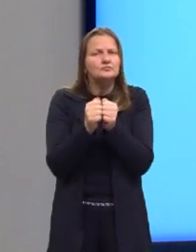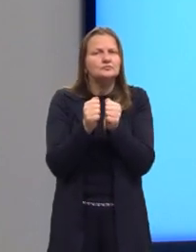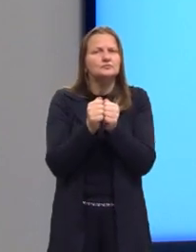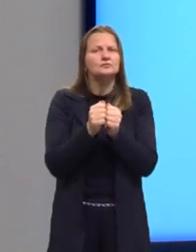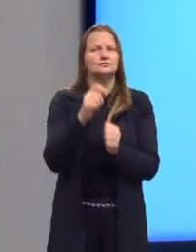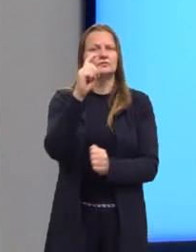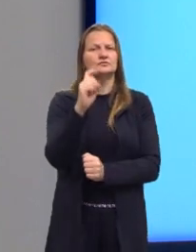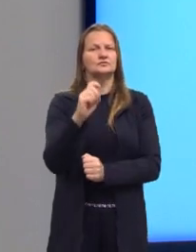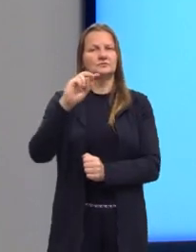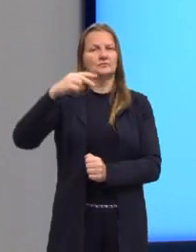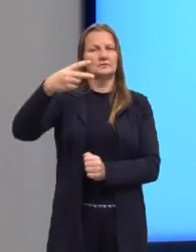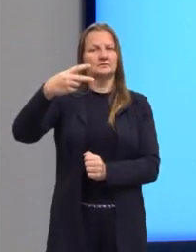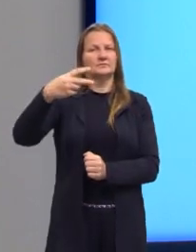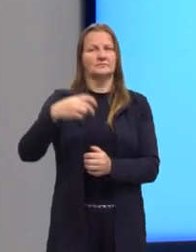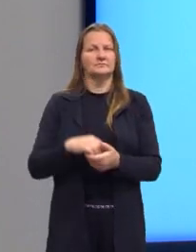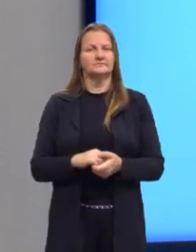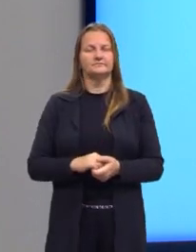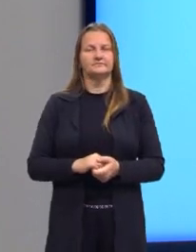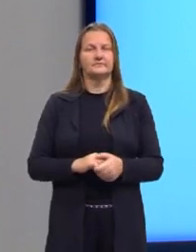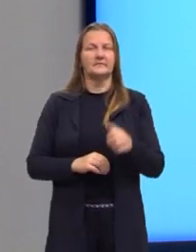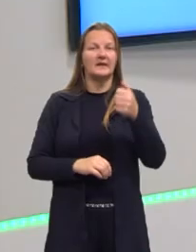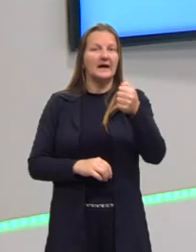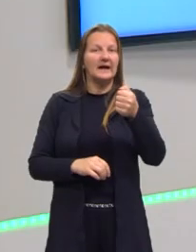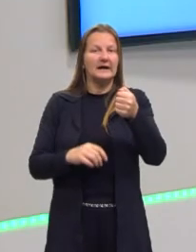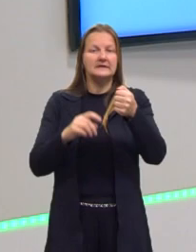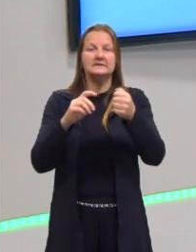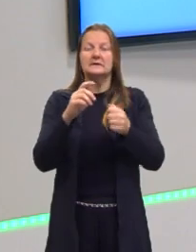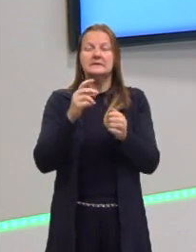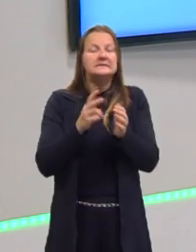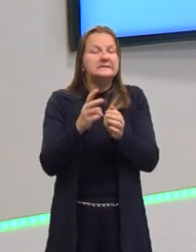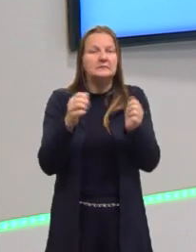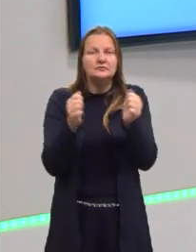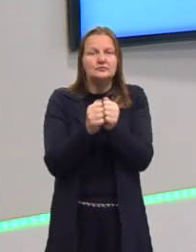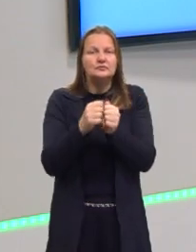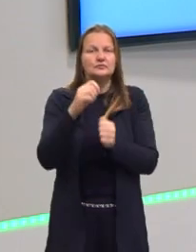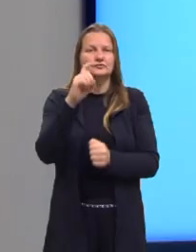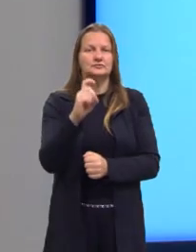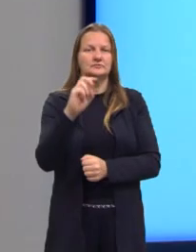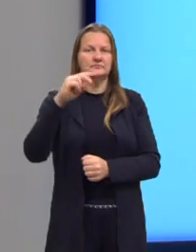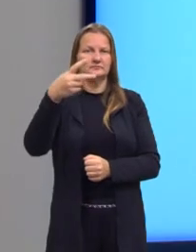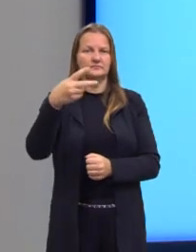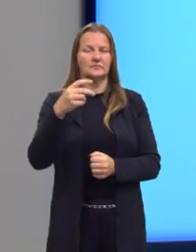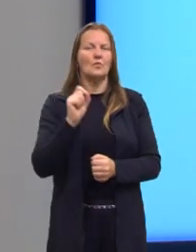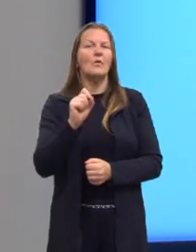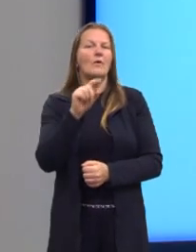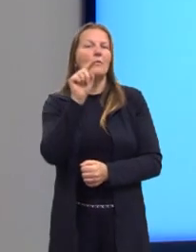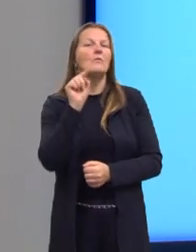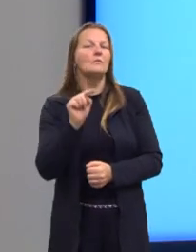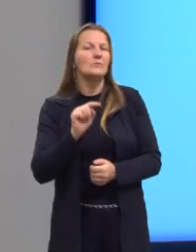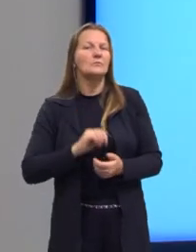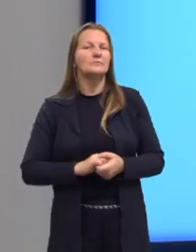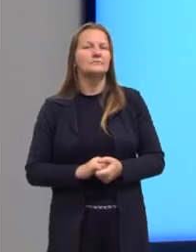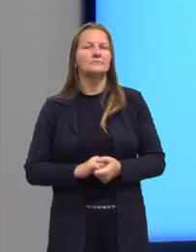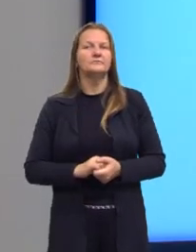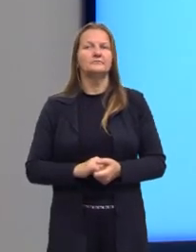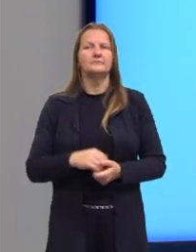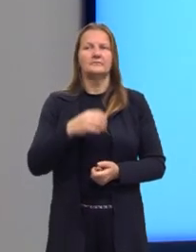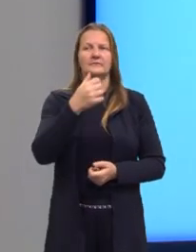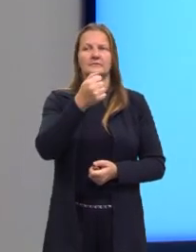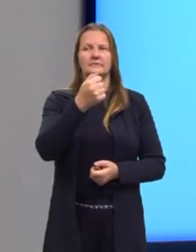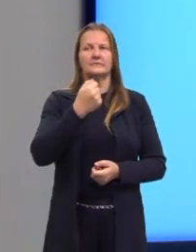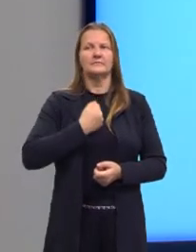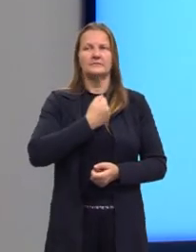ali de X ao quadrado, né? Ou da variável ao quadrado. Então, o nosso coeficiente A seria o valor